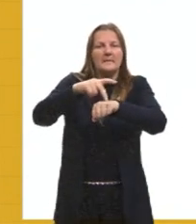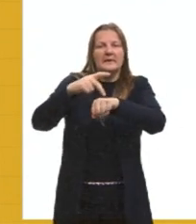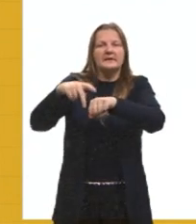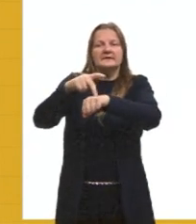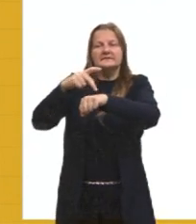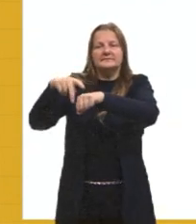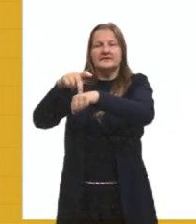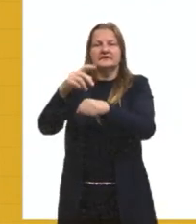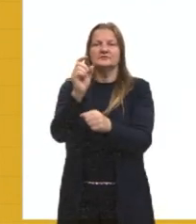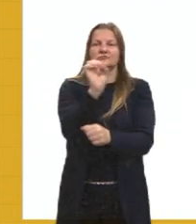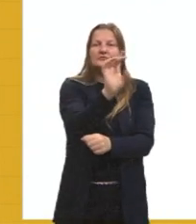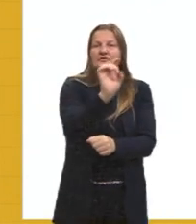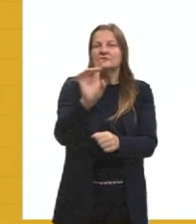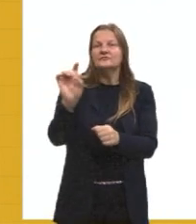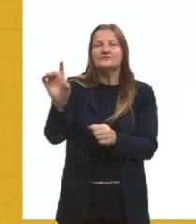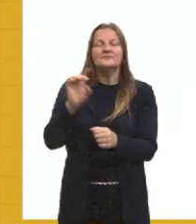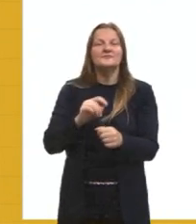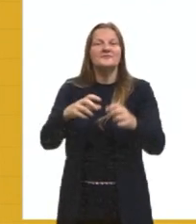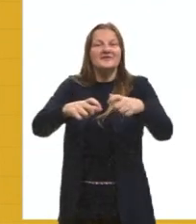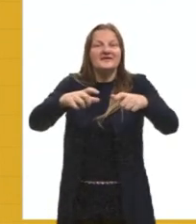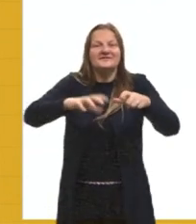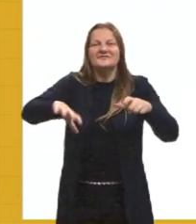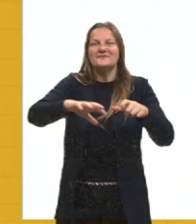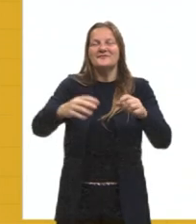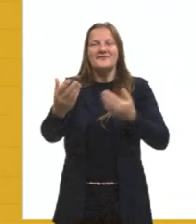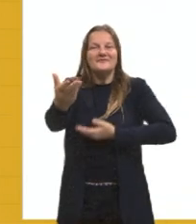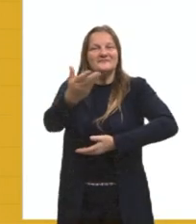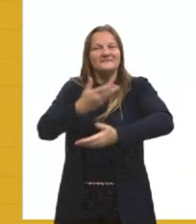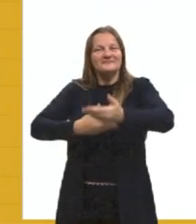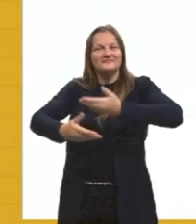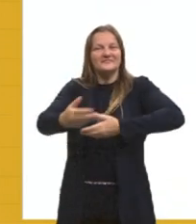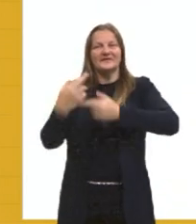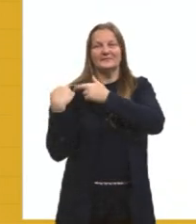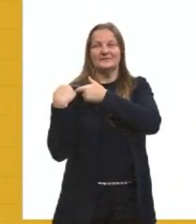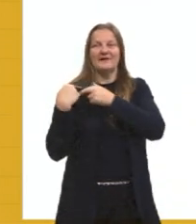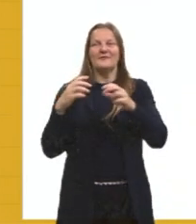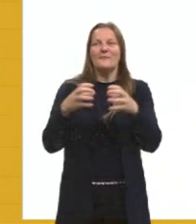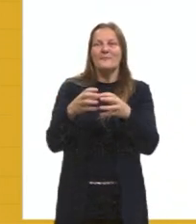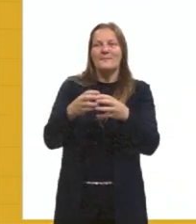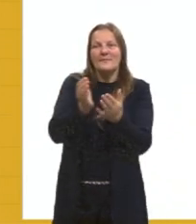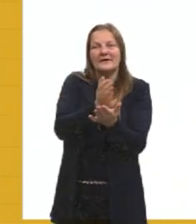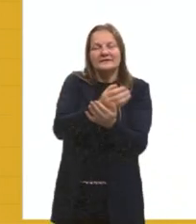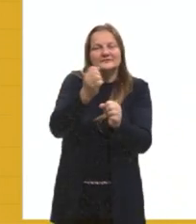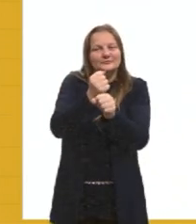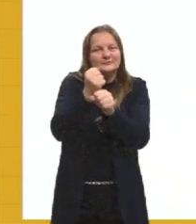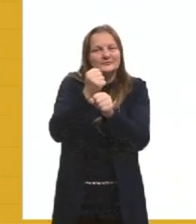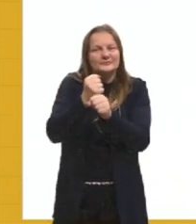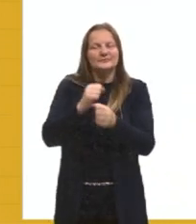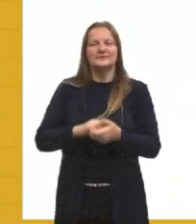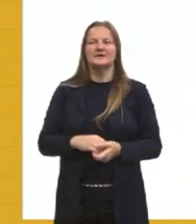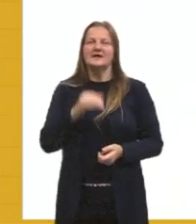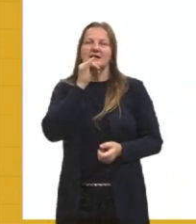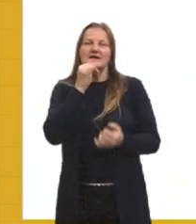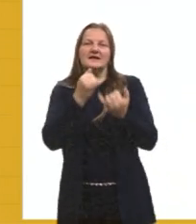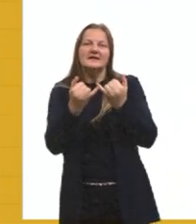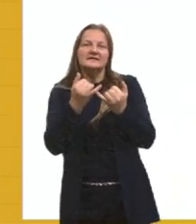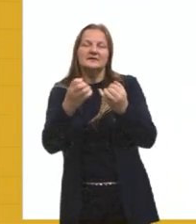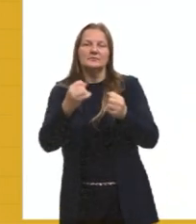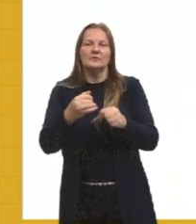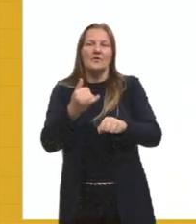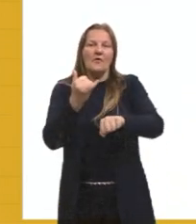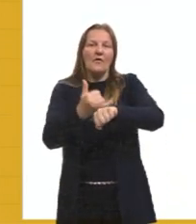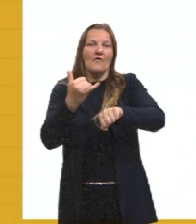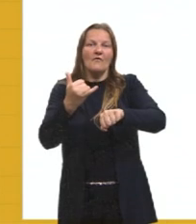Cada país, cada região vai ser responsável por uma parte daquele produto, como, por exemplo, tirar o minério de ferro.